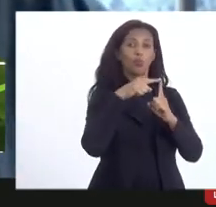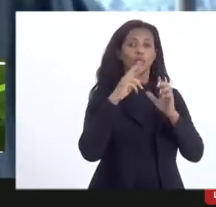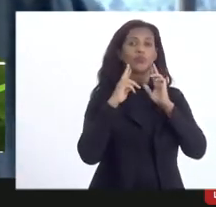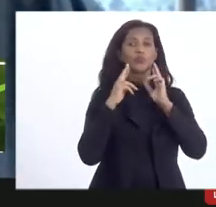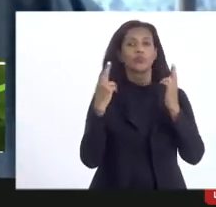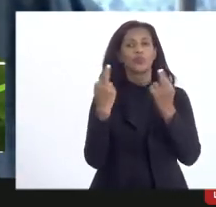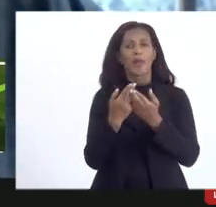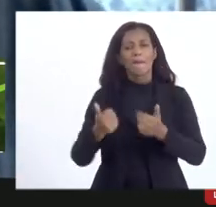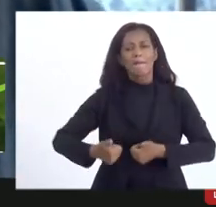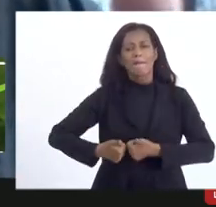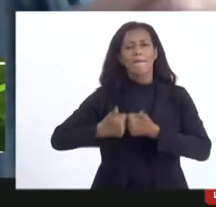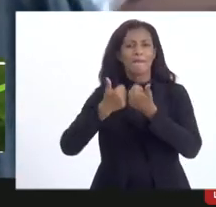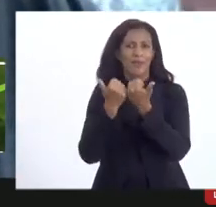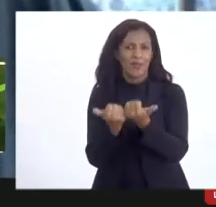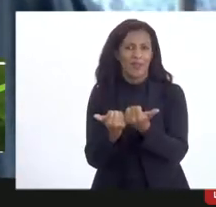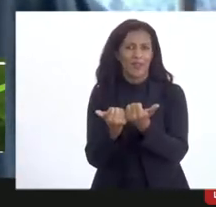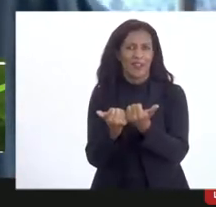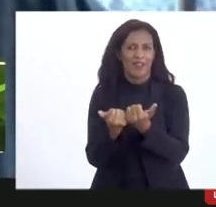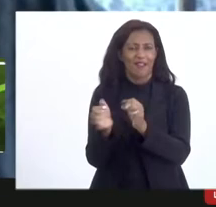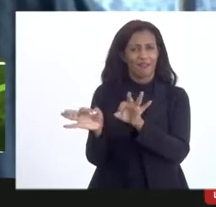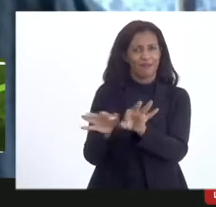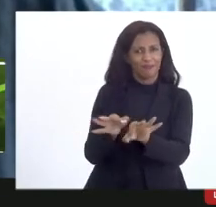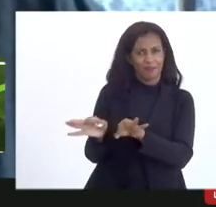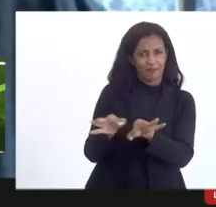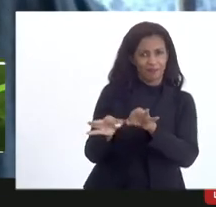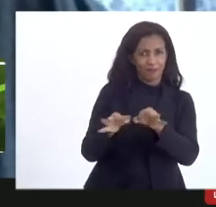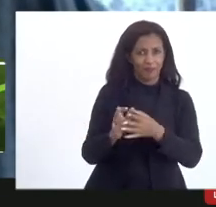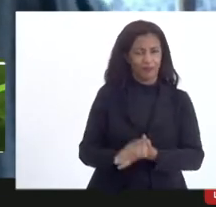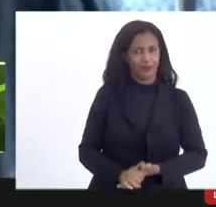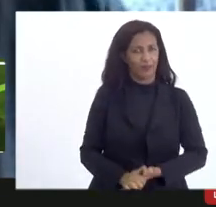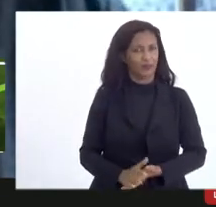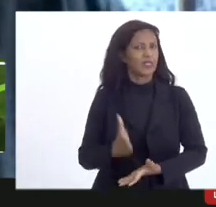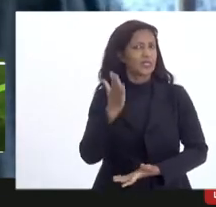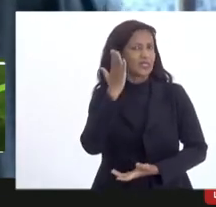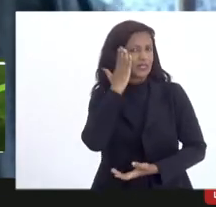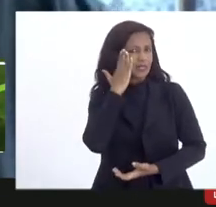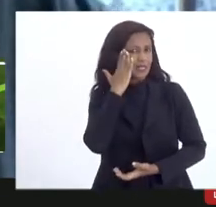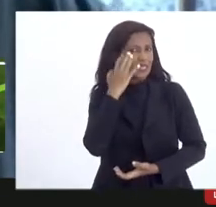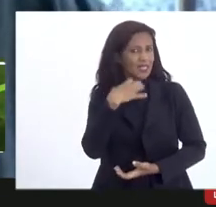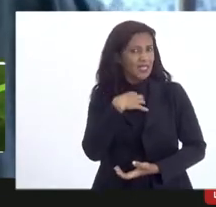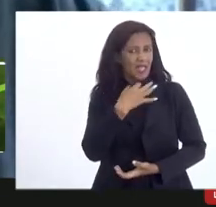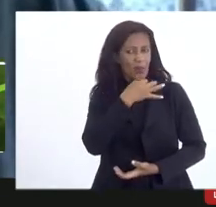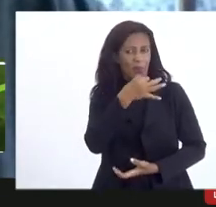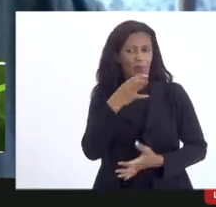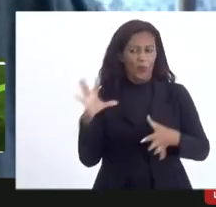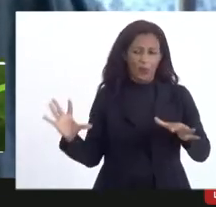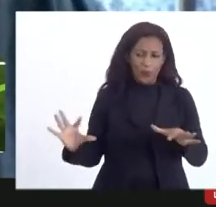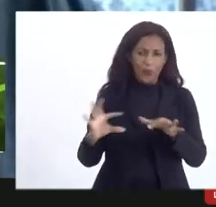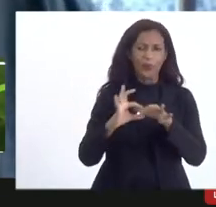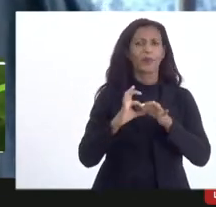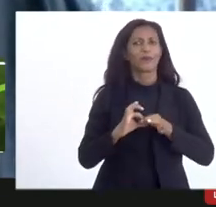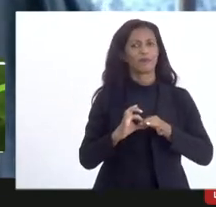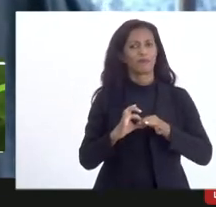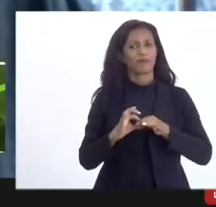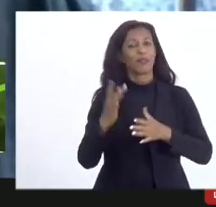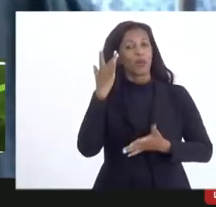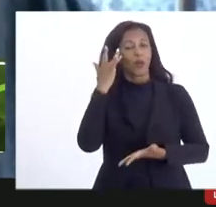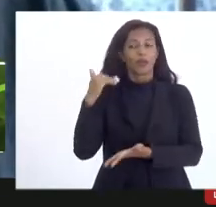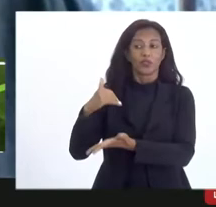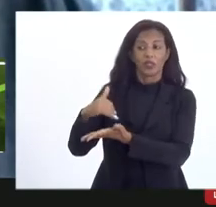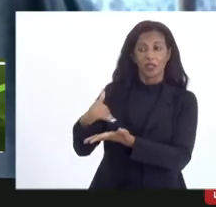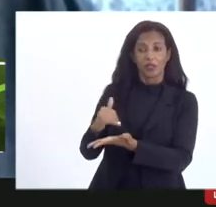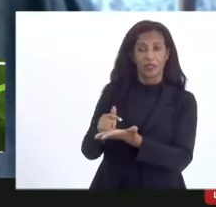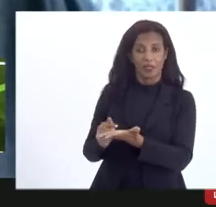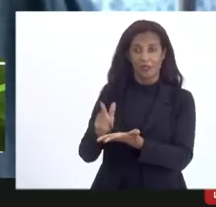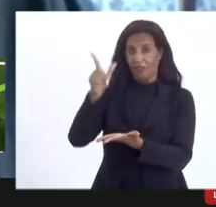aprimorar esse projeto. Tenho a sensação de que é um consenso. Eu acho que a secretaria vai